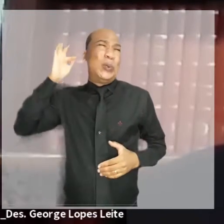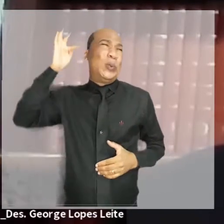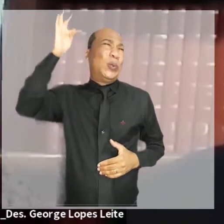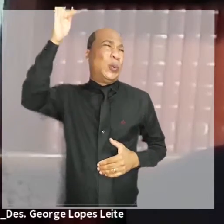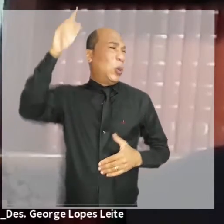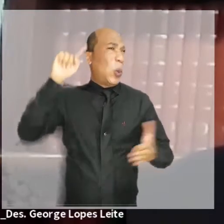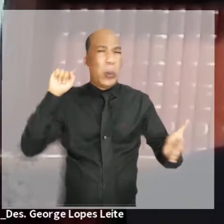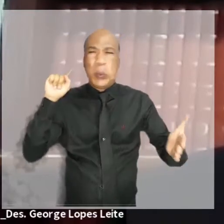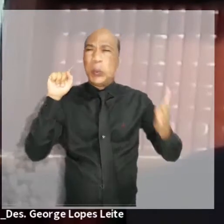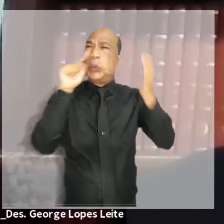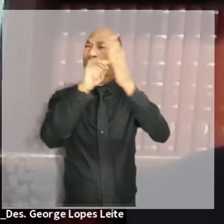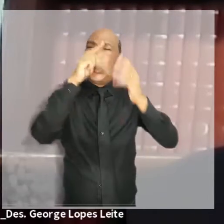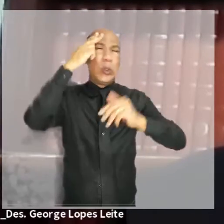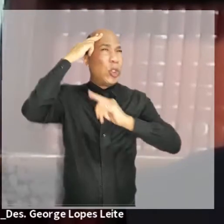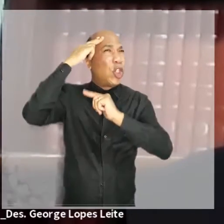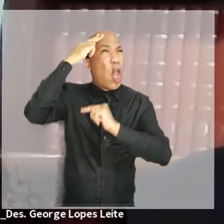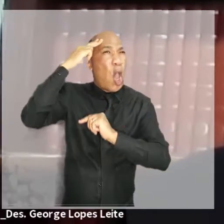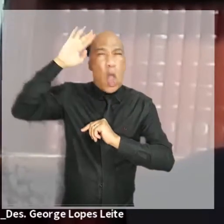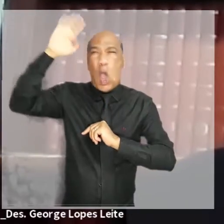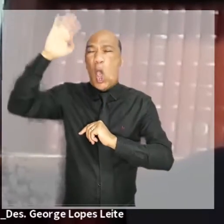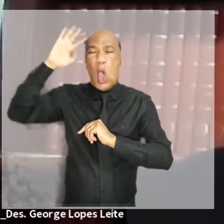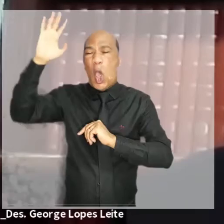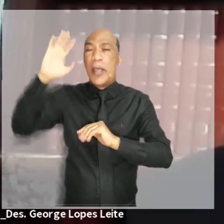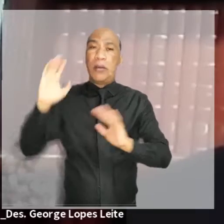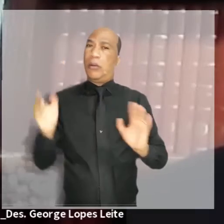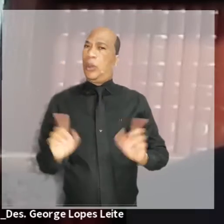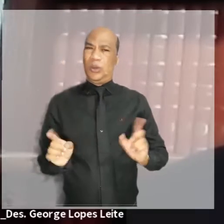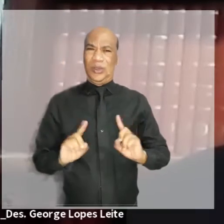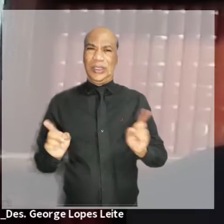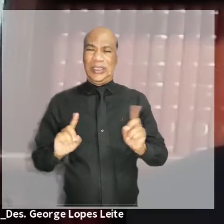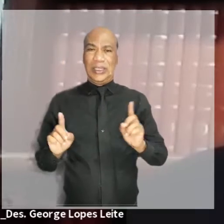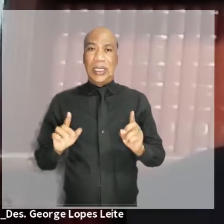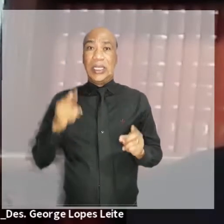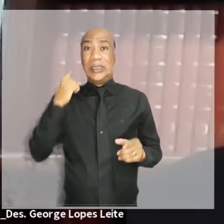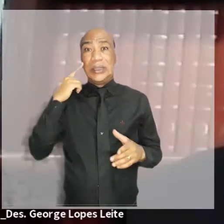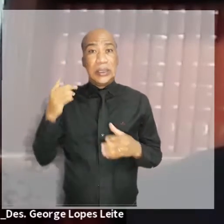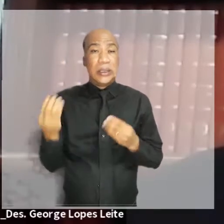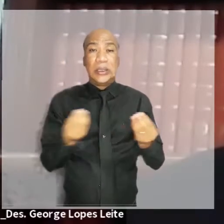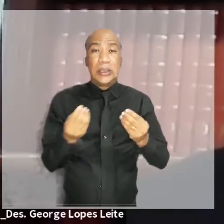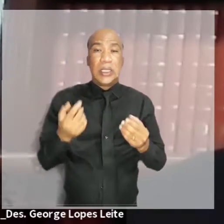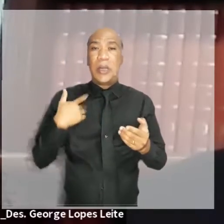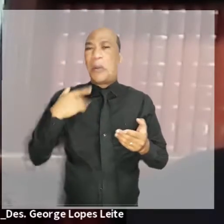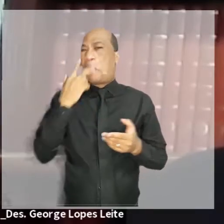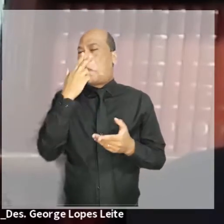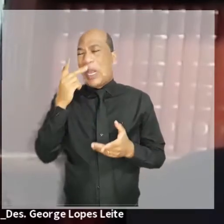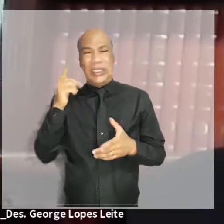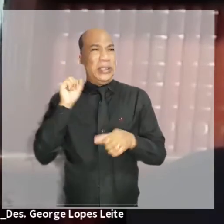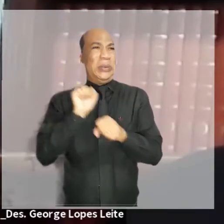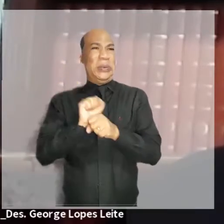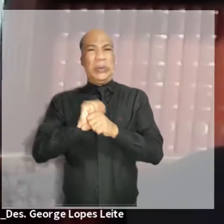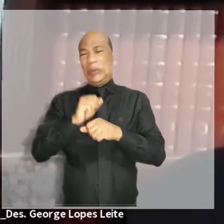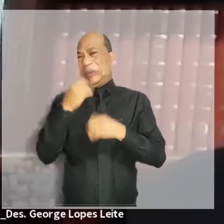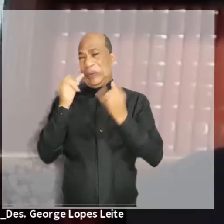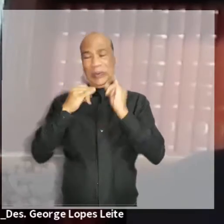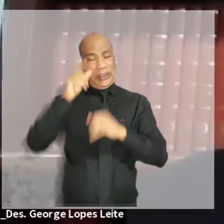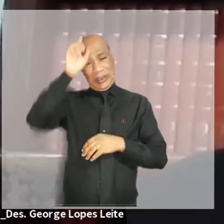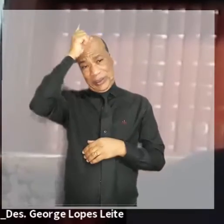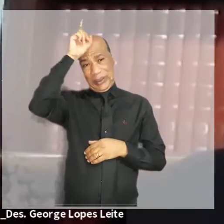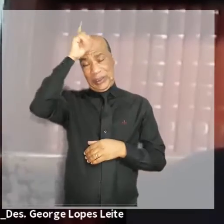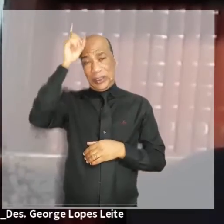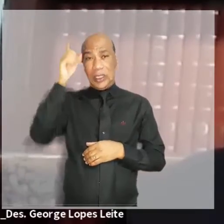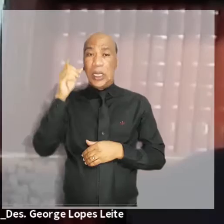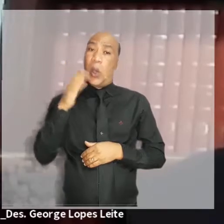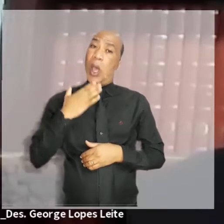isso torna esse conceito inalcançável, utópico. Essas percepções erradas muitas vezes inibem a